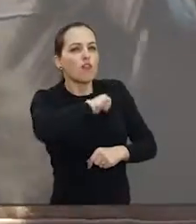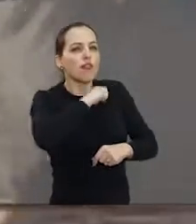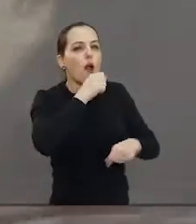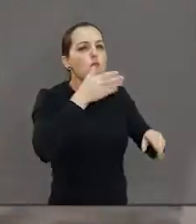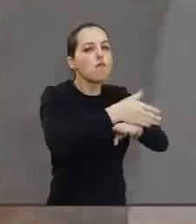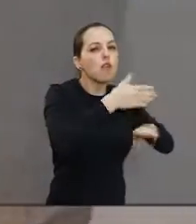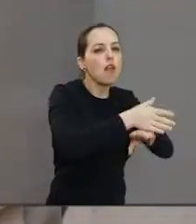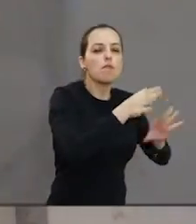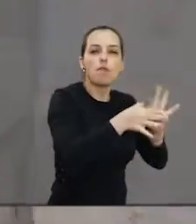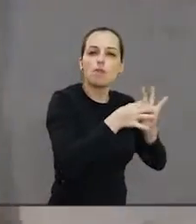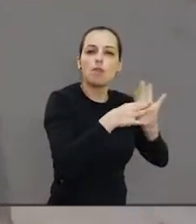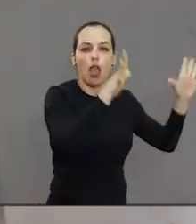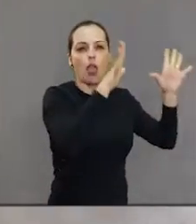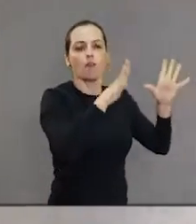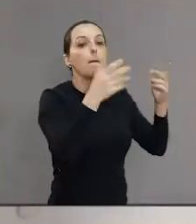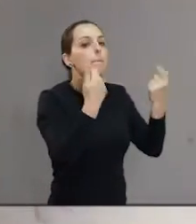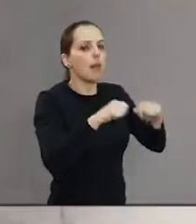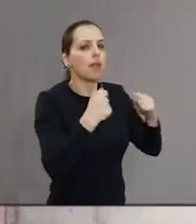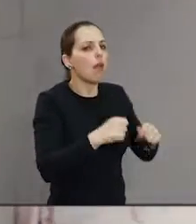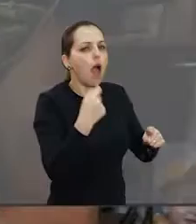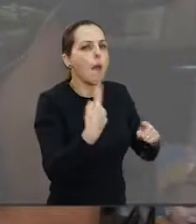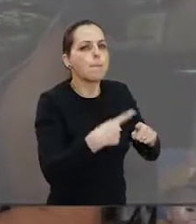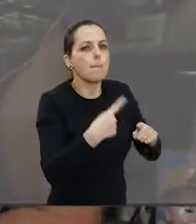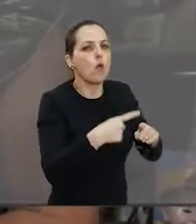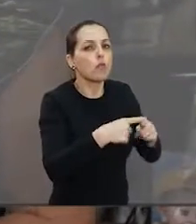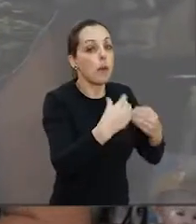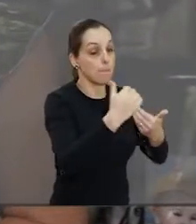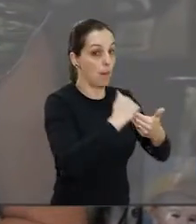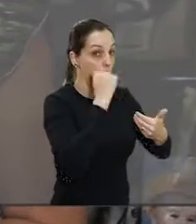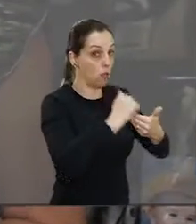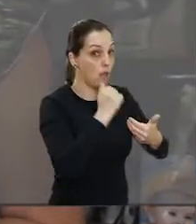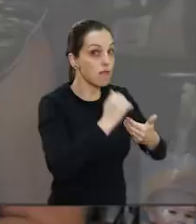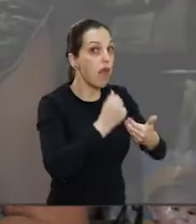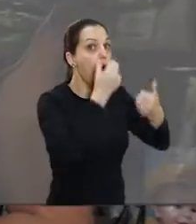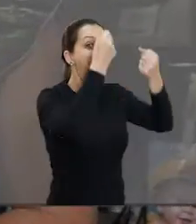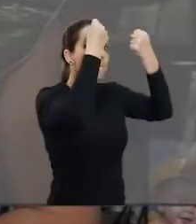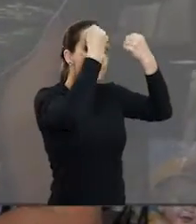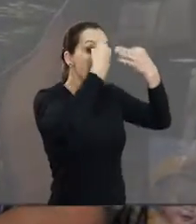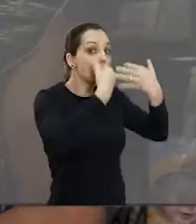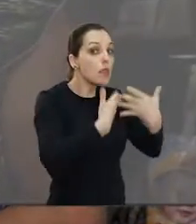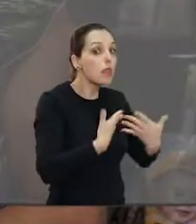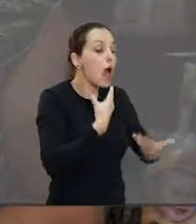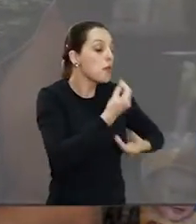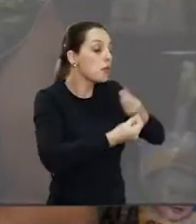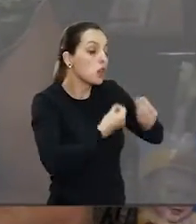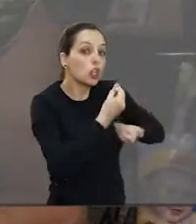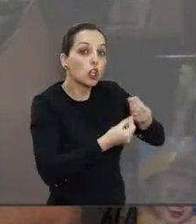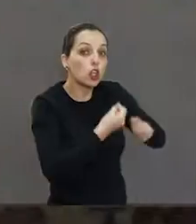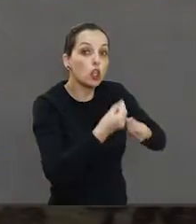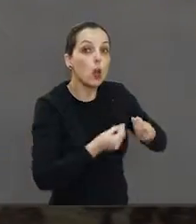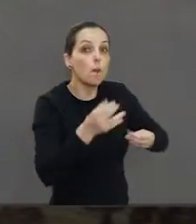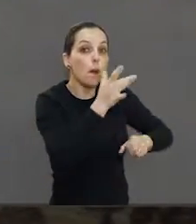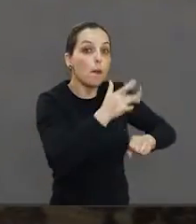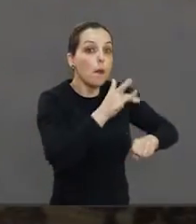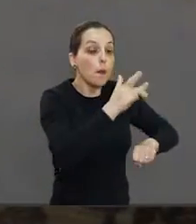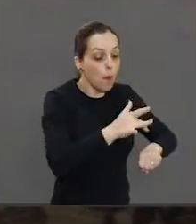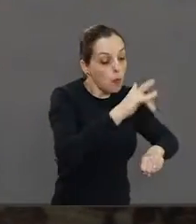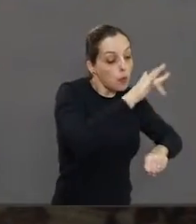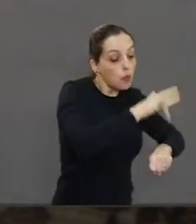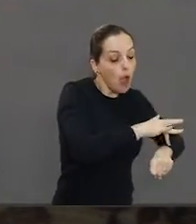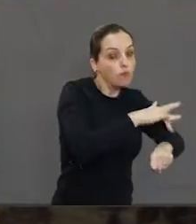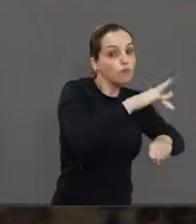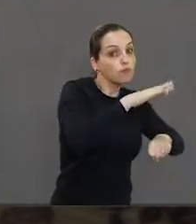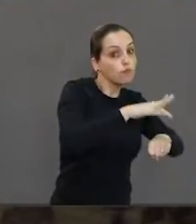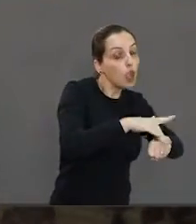porque eles explicam para a gente certinho, então eles explicando, a gente faz o que